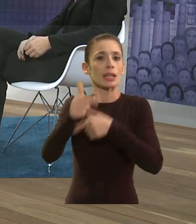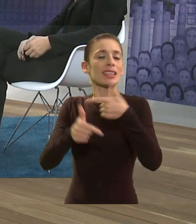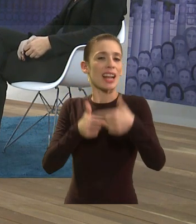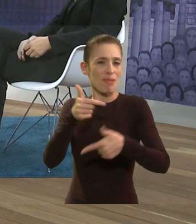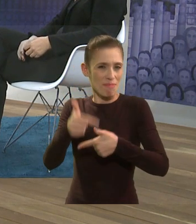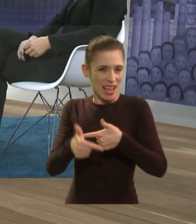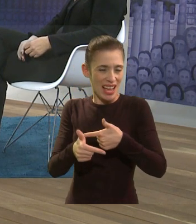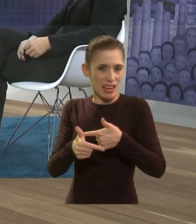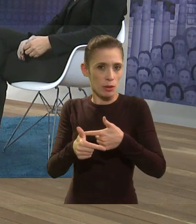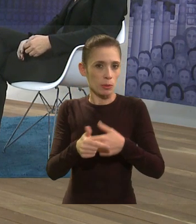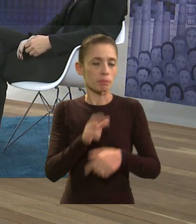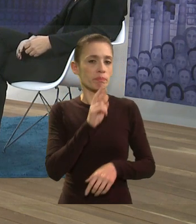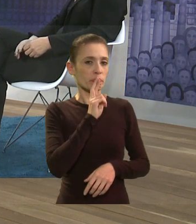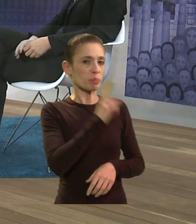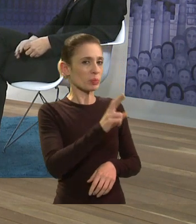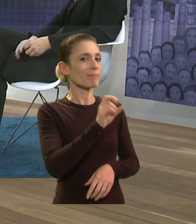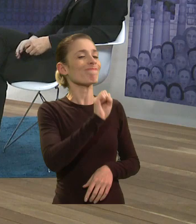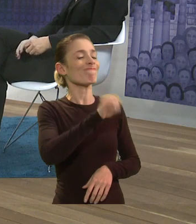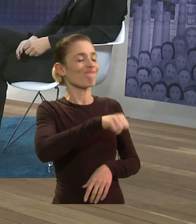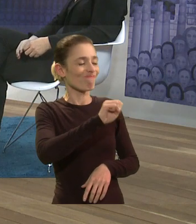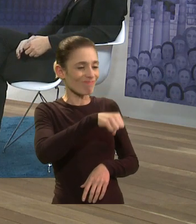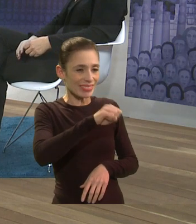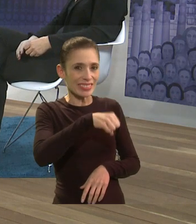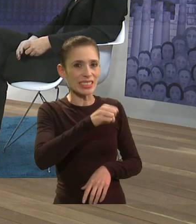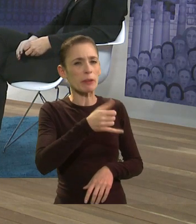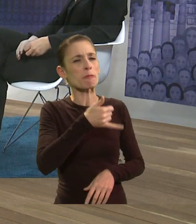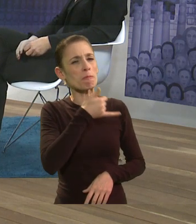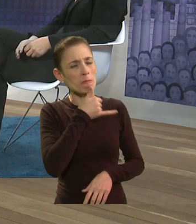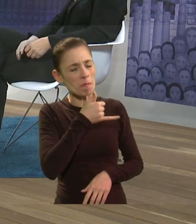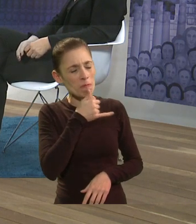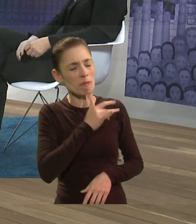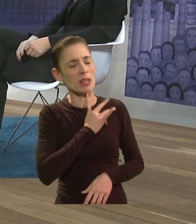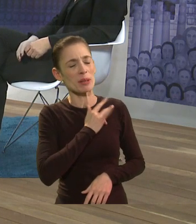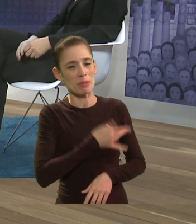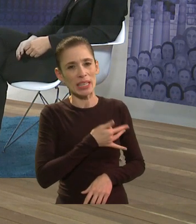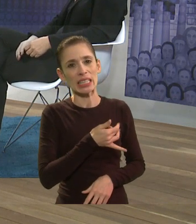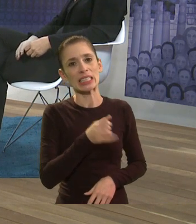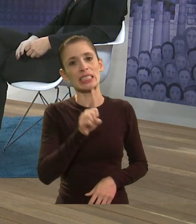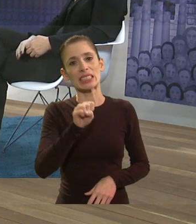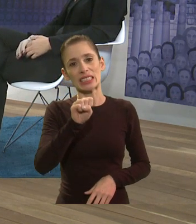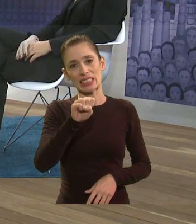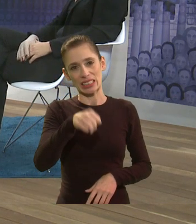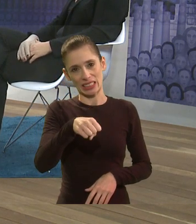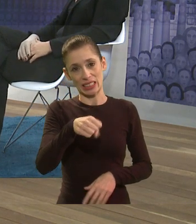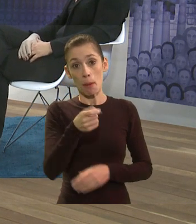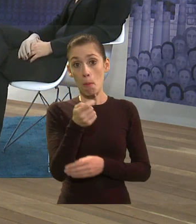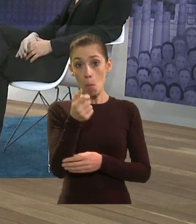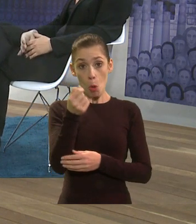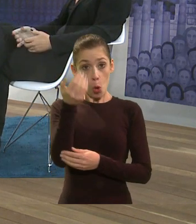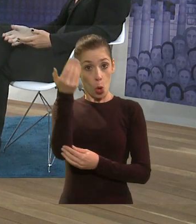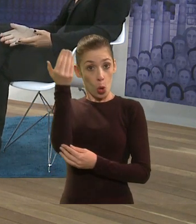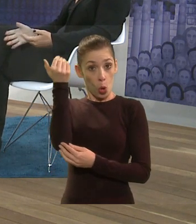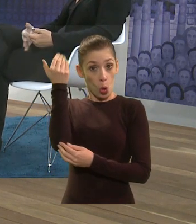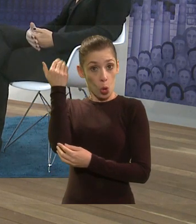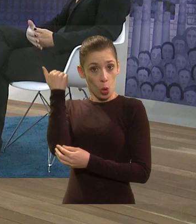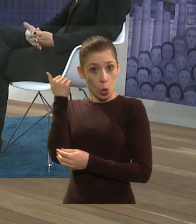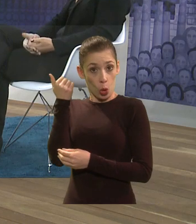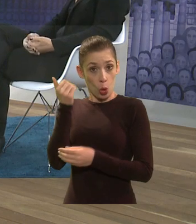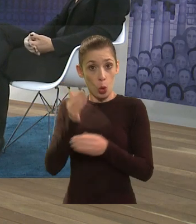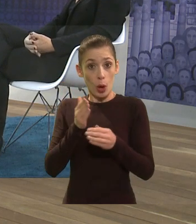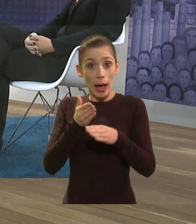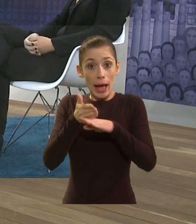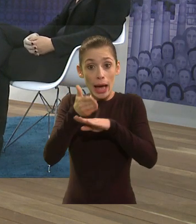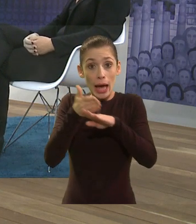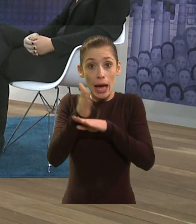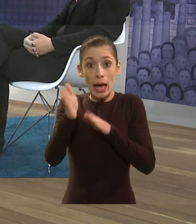ver ao pé da letra, né. Sim, infelizmente, sim. Até muito tempo atrás, até nem acesso à